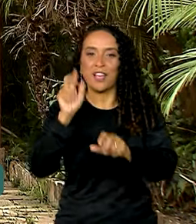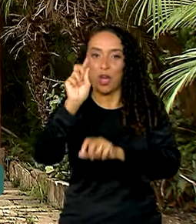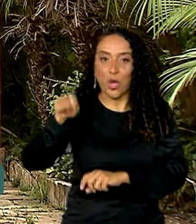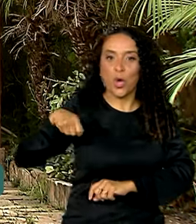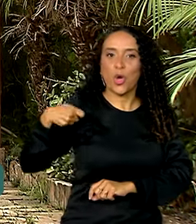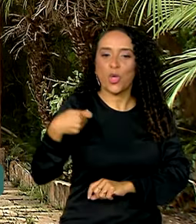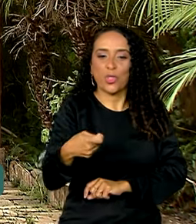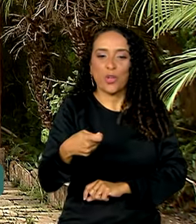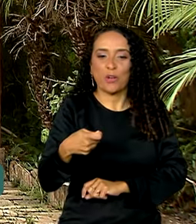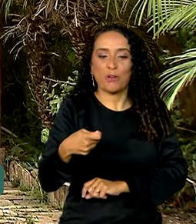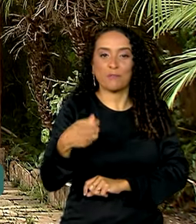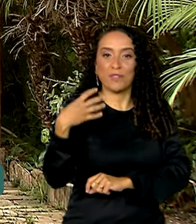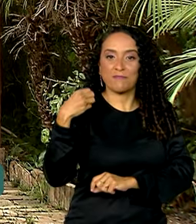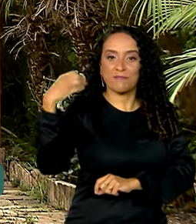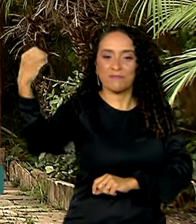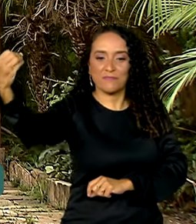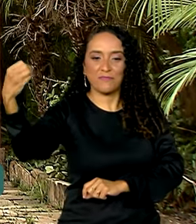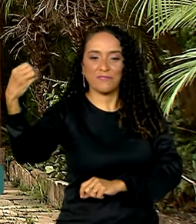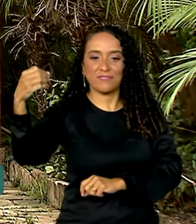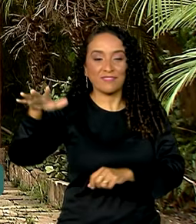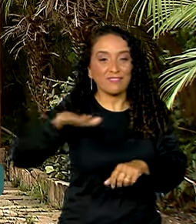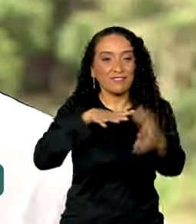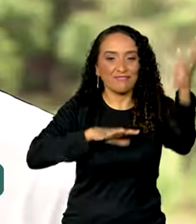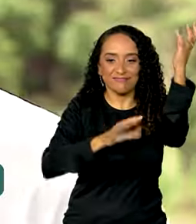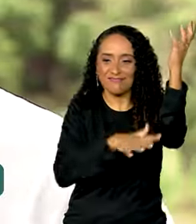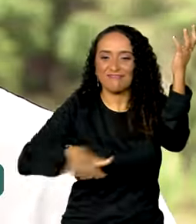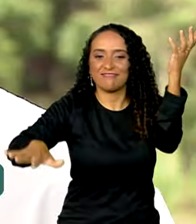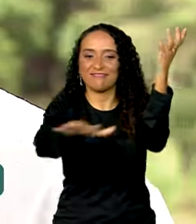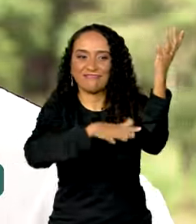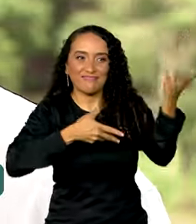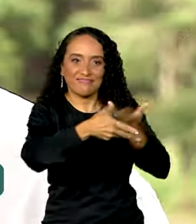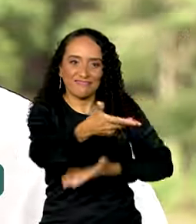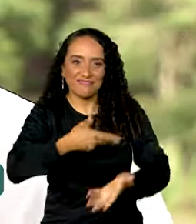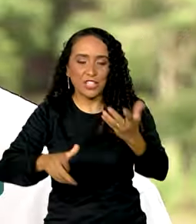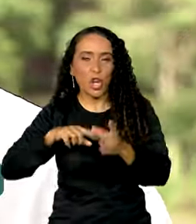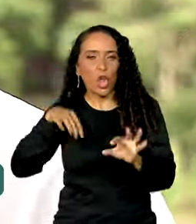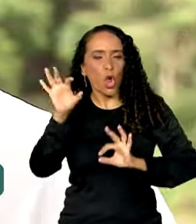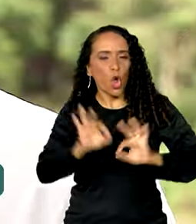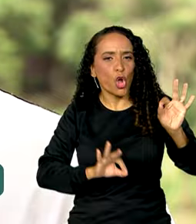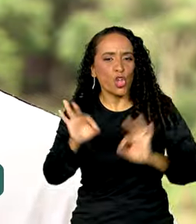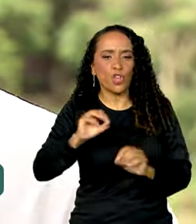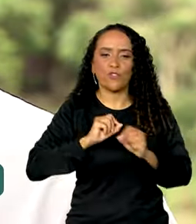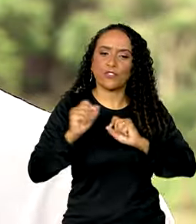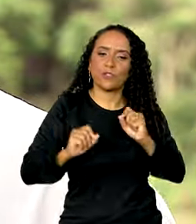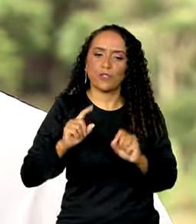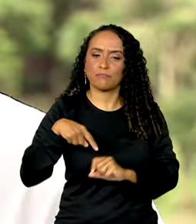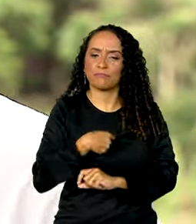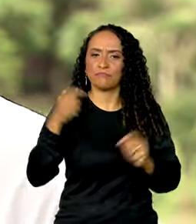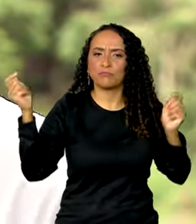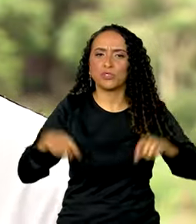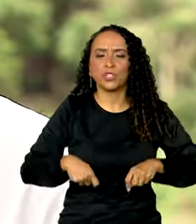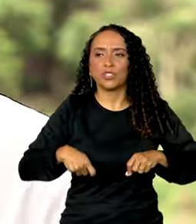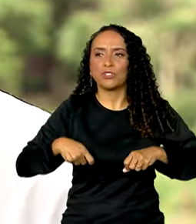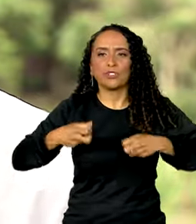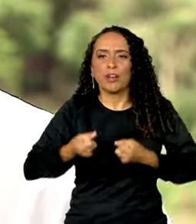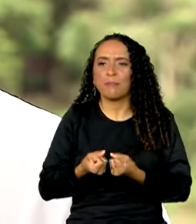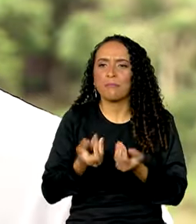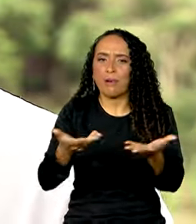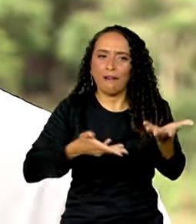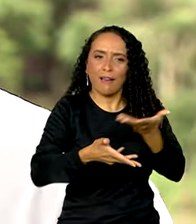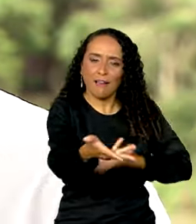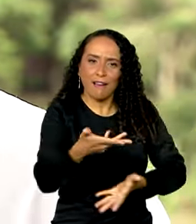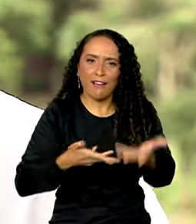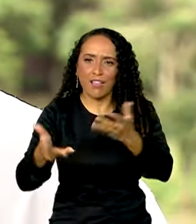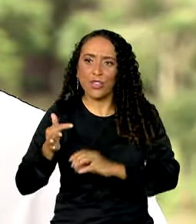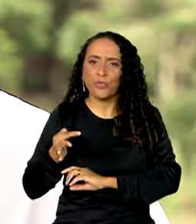nome de Expedição Entre Parques. A gente se organizou e foi fazer para que a gente pudesse deixar um legado não só para